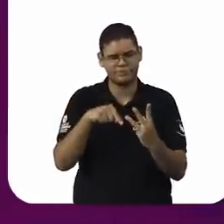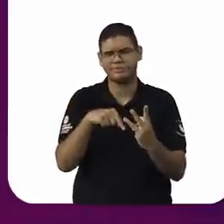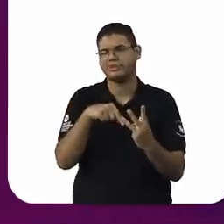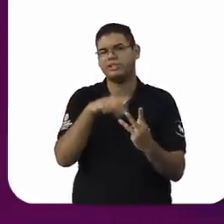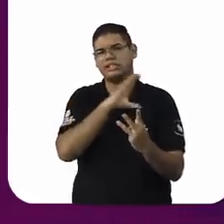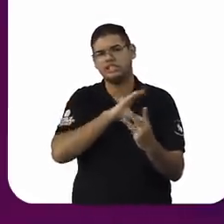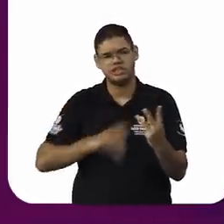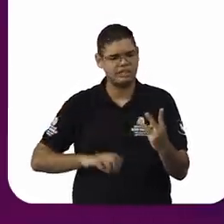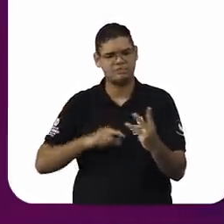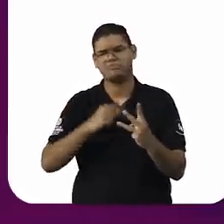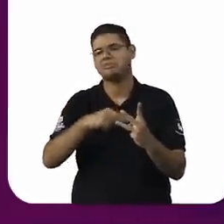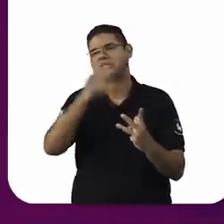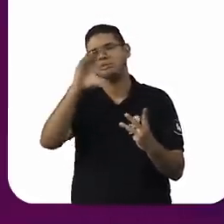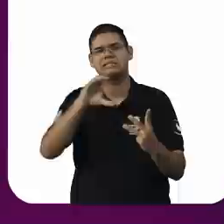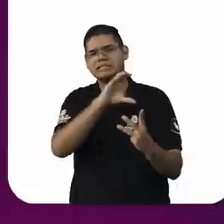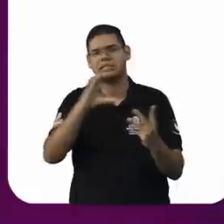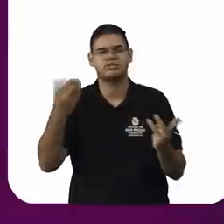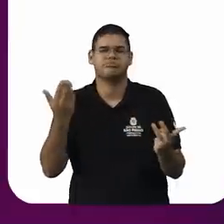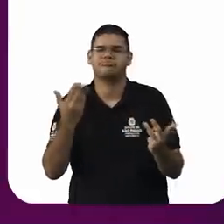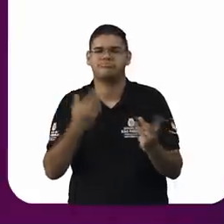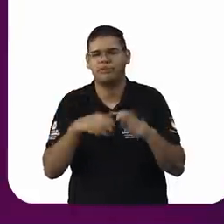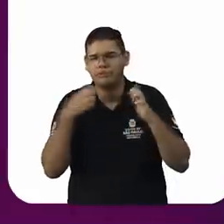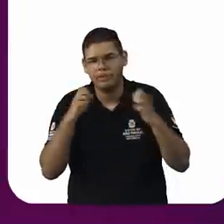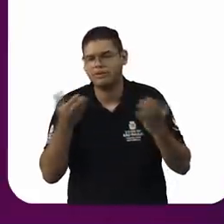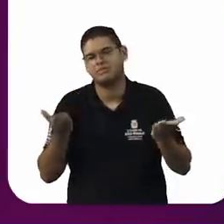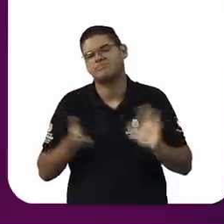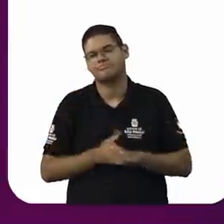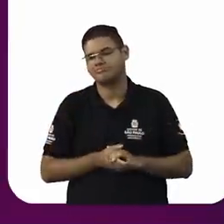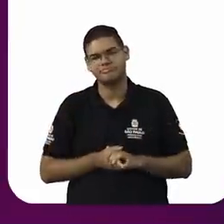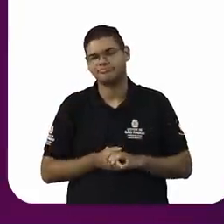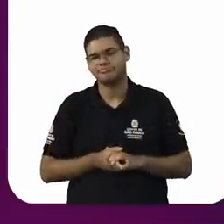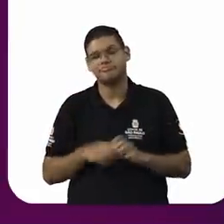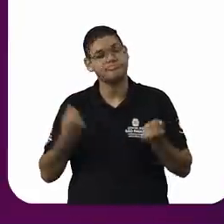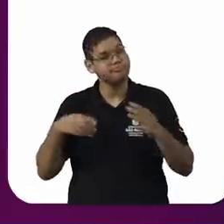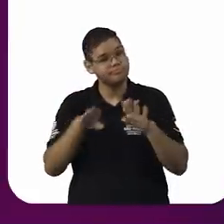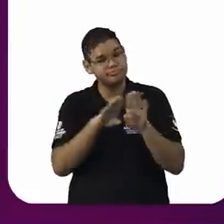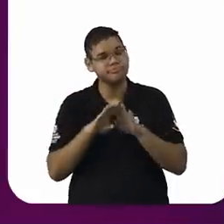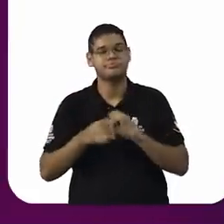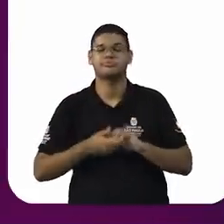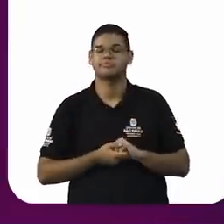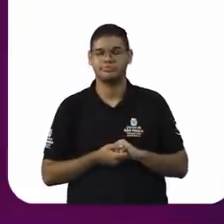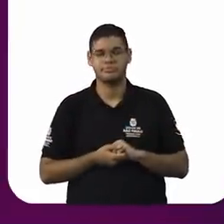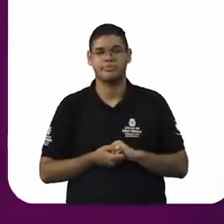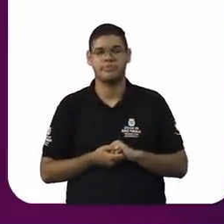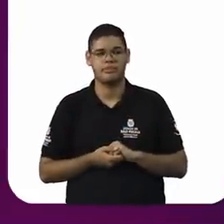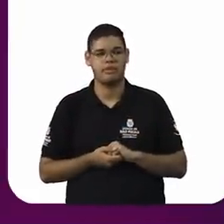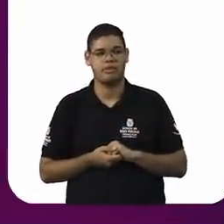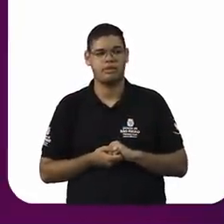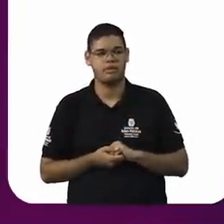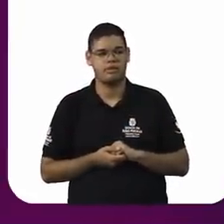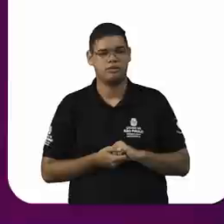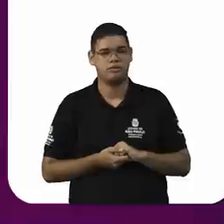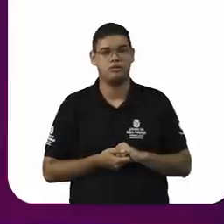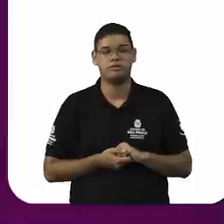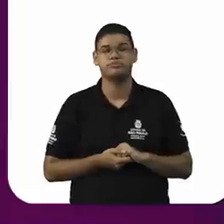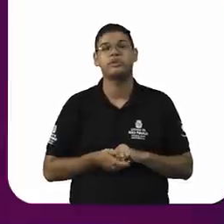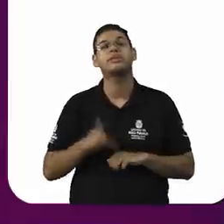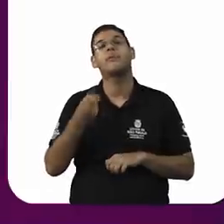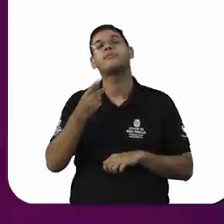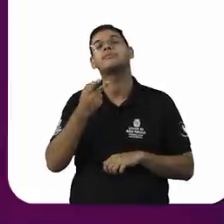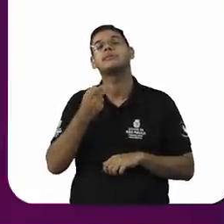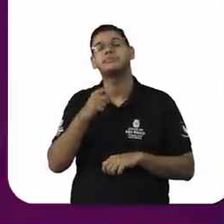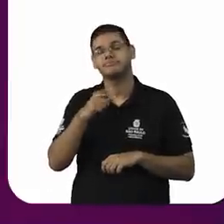também atingido por atos de intolerância religiosa. O senhor falou das manifestações